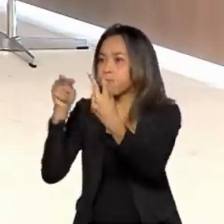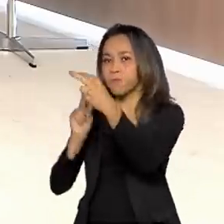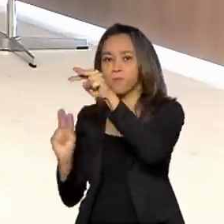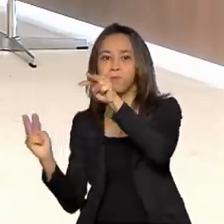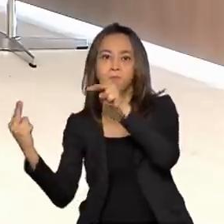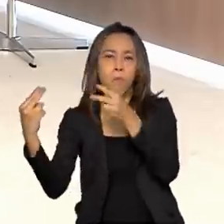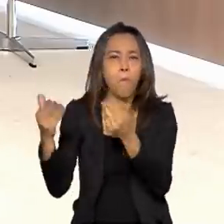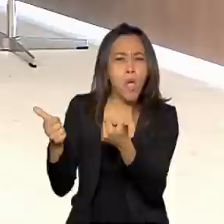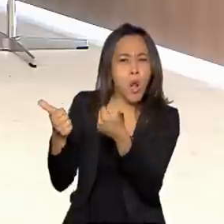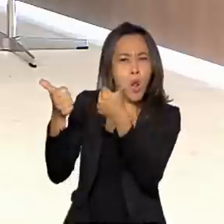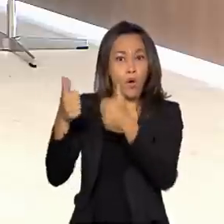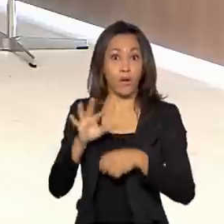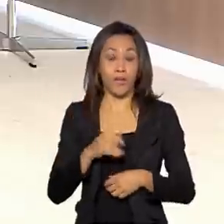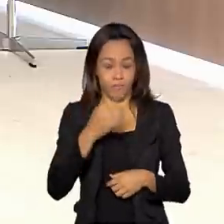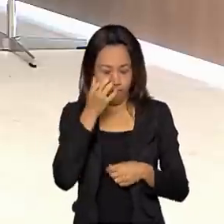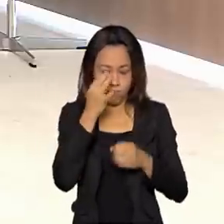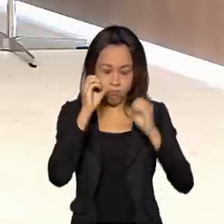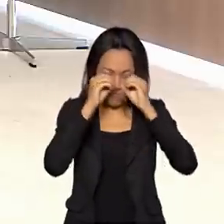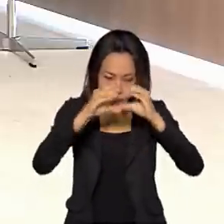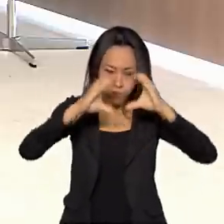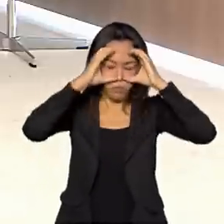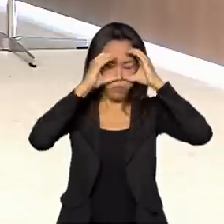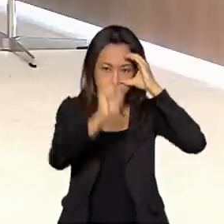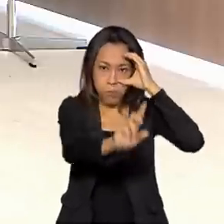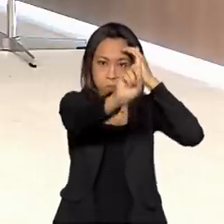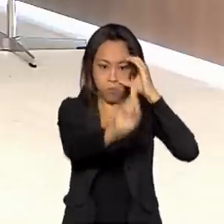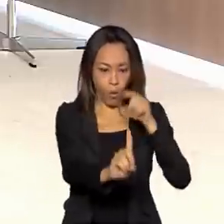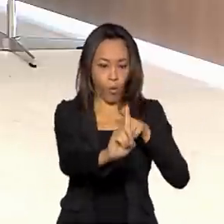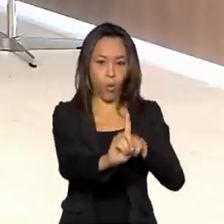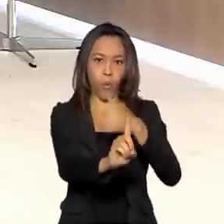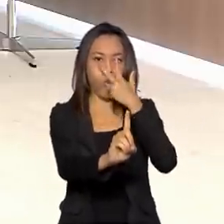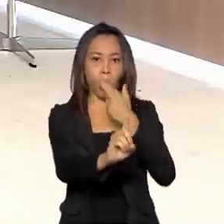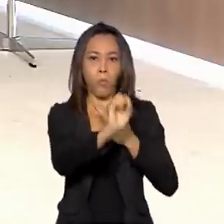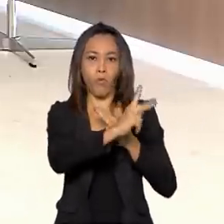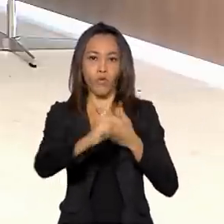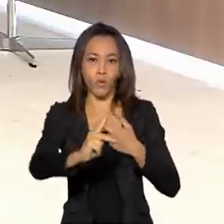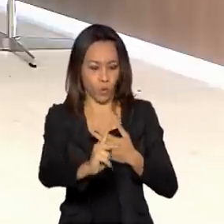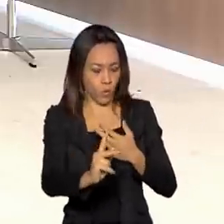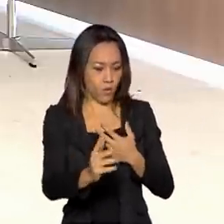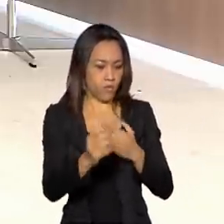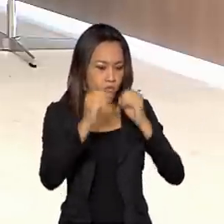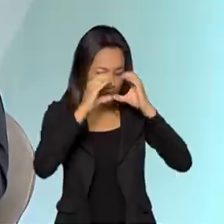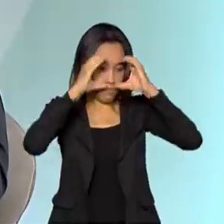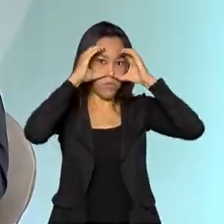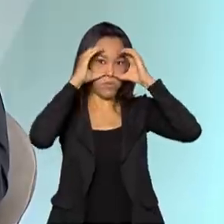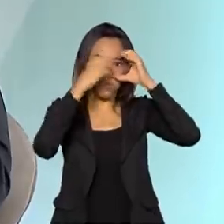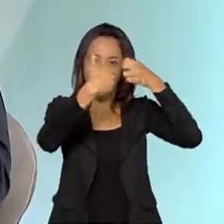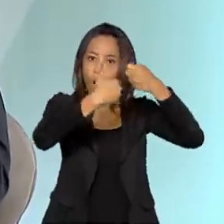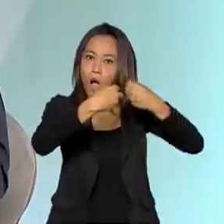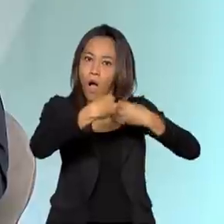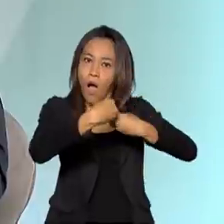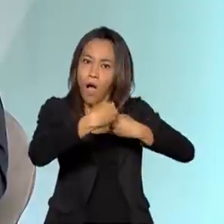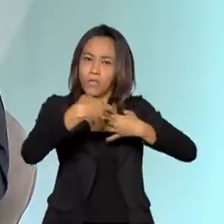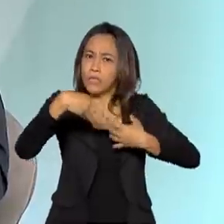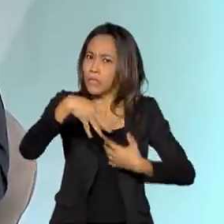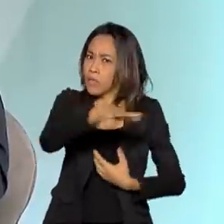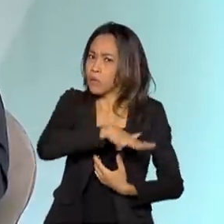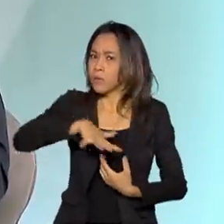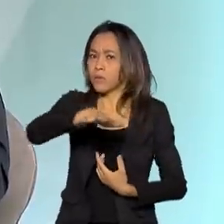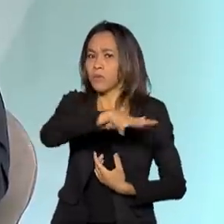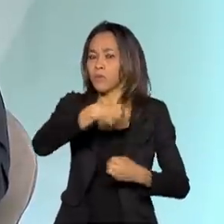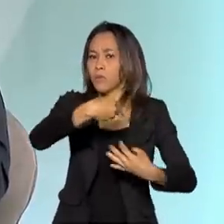virtual, o melhor professor no seu ambiente, como se você estivesse em um ambiente de sala de aula, isso traz para a educação, com certeza, grandes